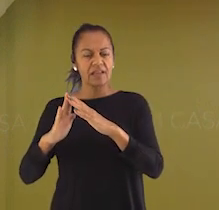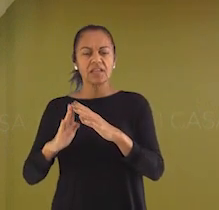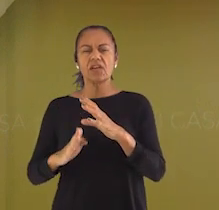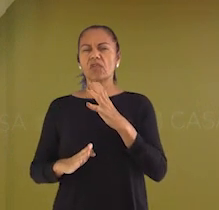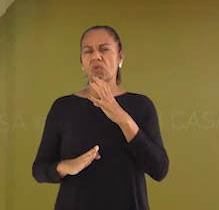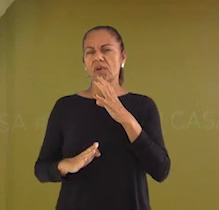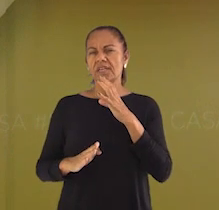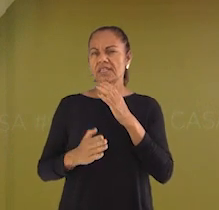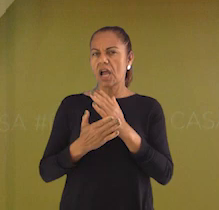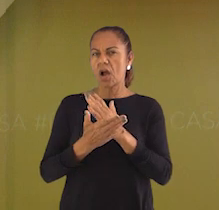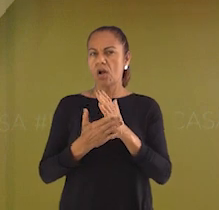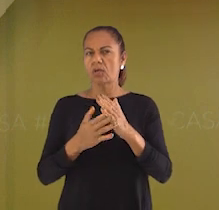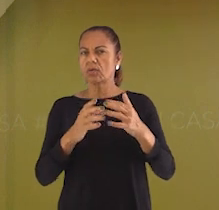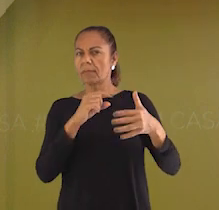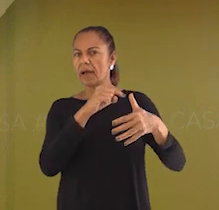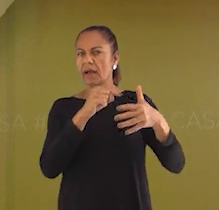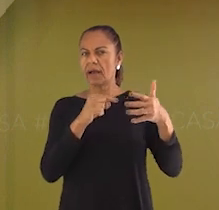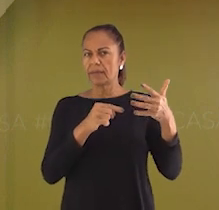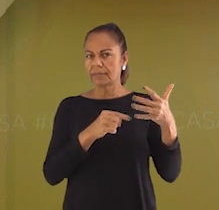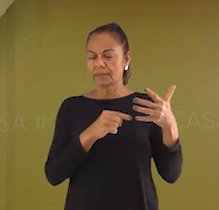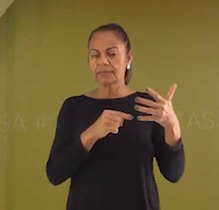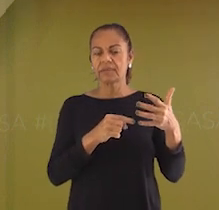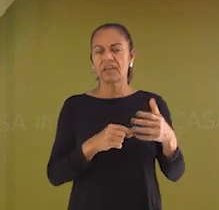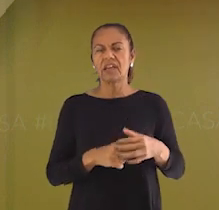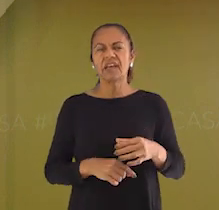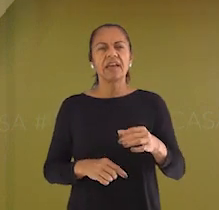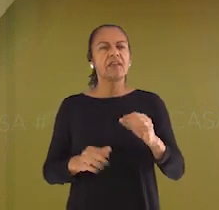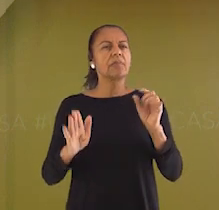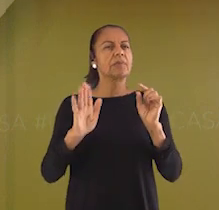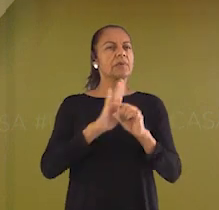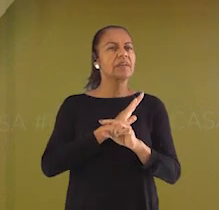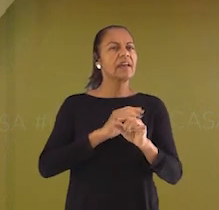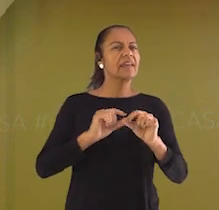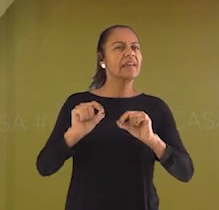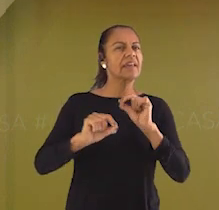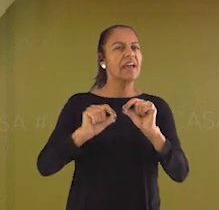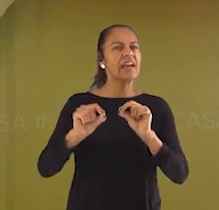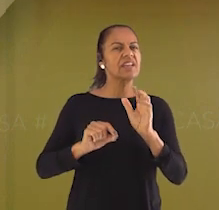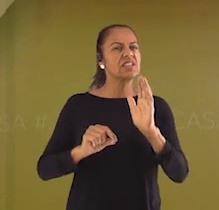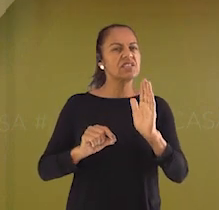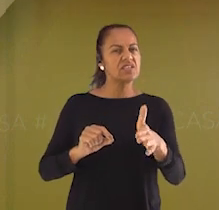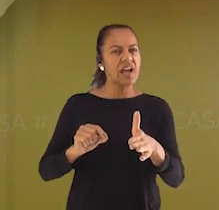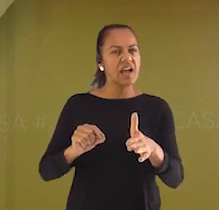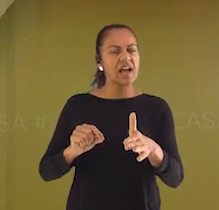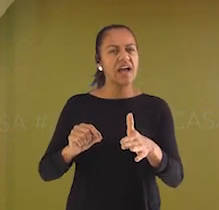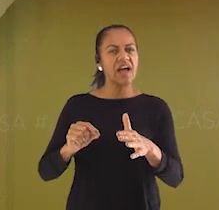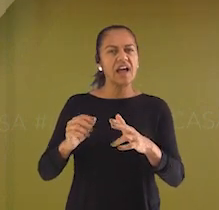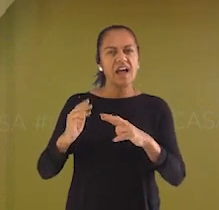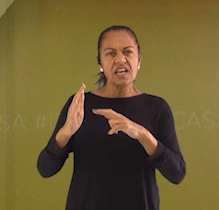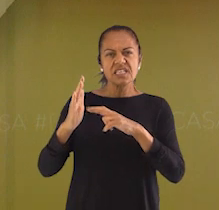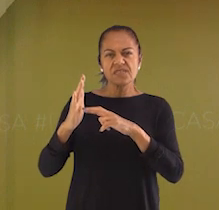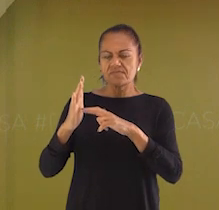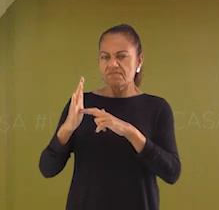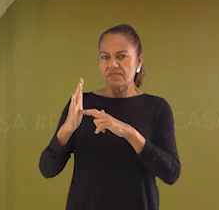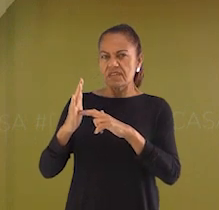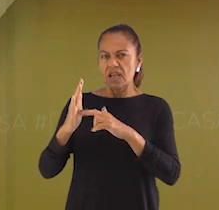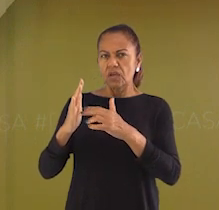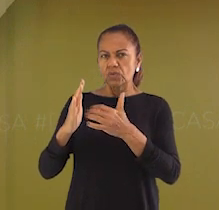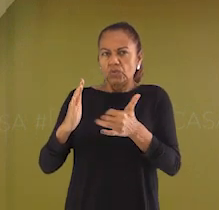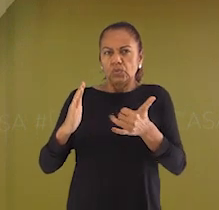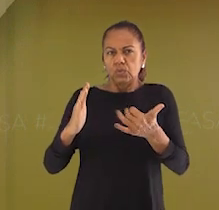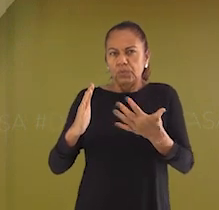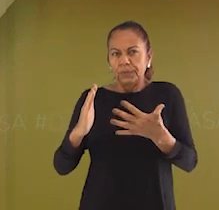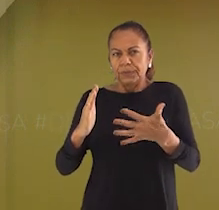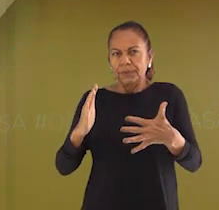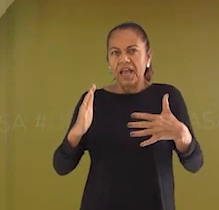Quem aí já tomou um choque elétrico ou conhece alguém que já tenha tomado? Pode parecer algo simples, mas não